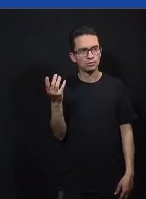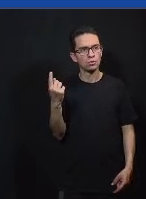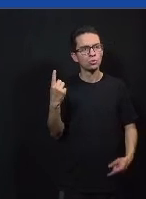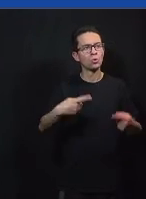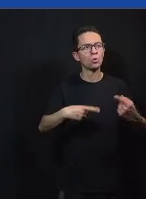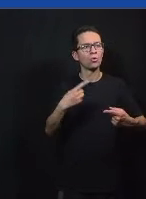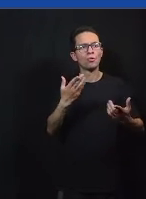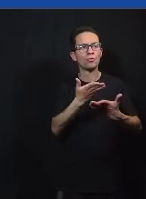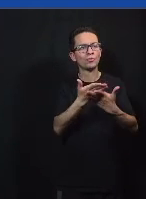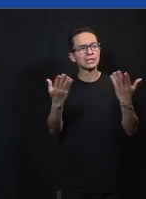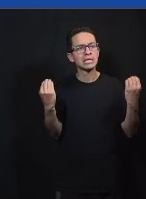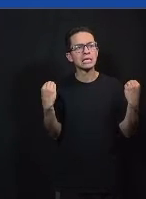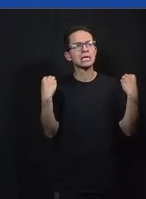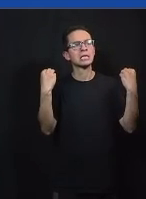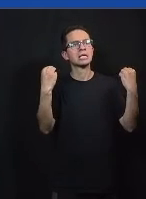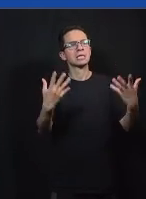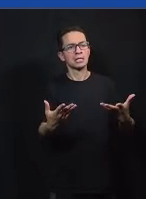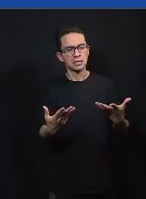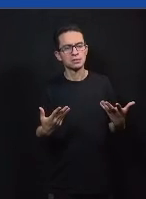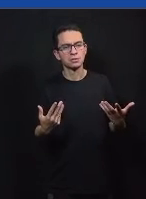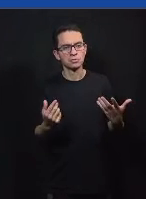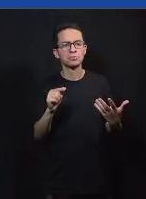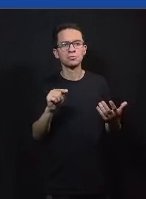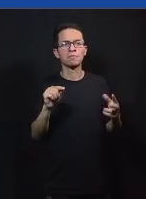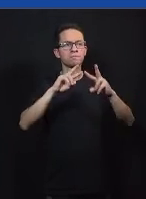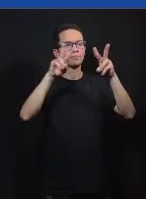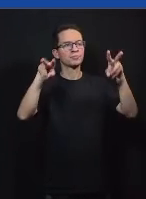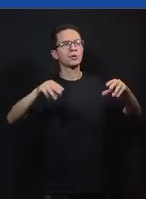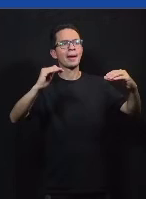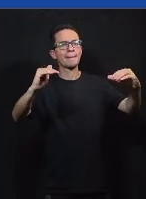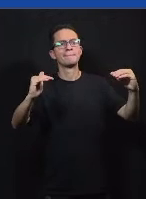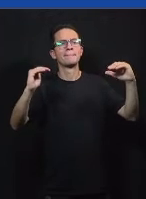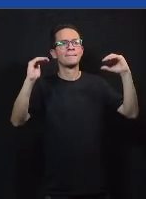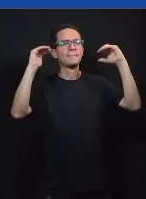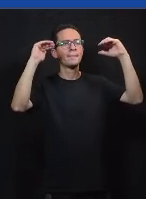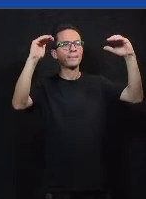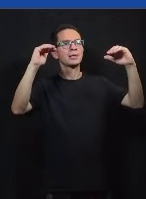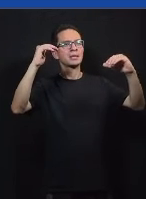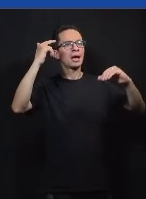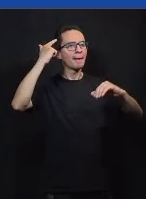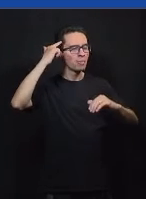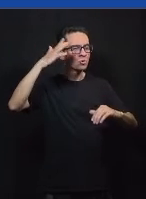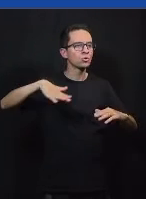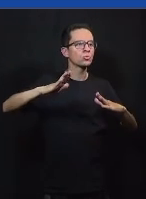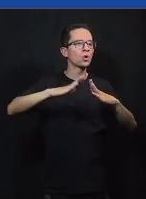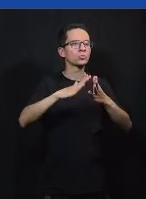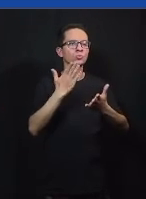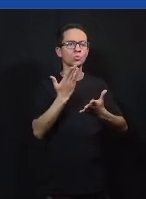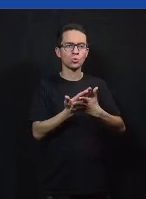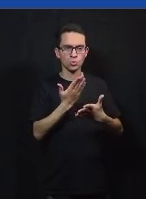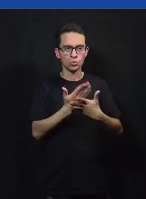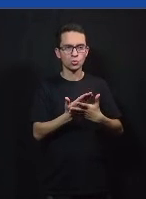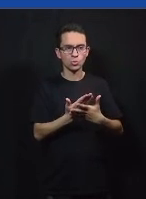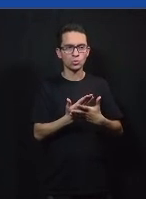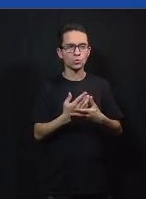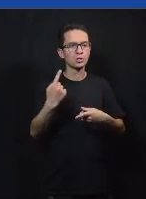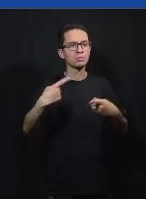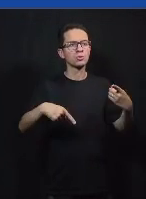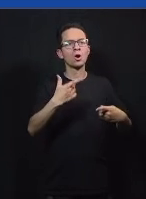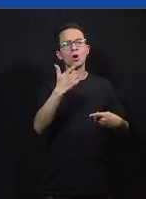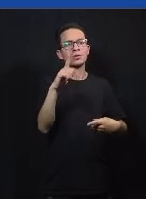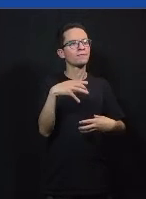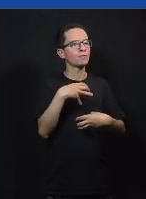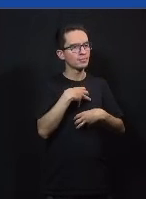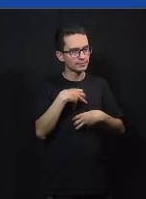vocês um pouco a visibilidade de como funcionaria dentro de sala de aula esse programa que a gente tem que são os clubes de debate então